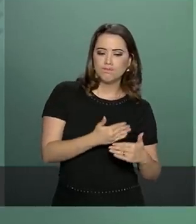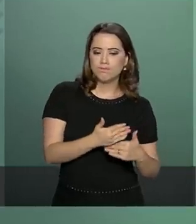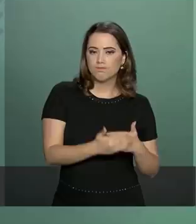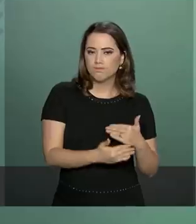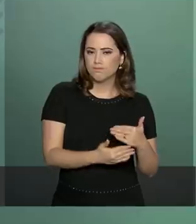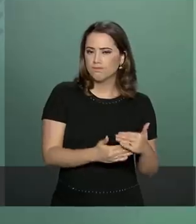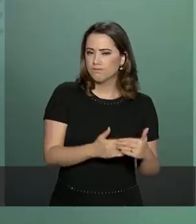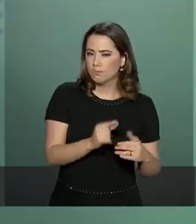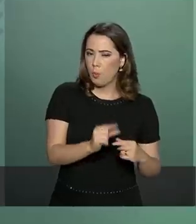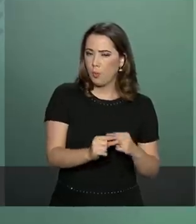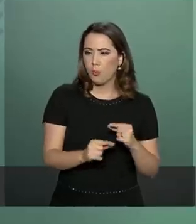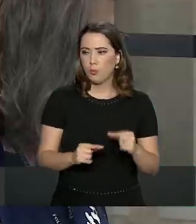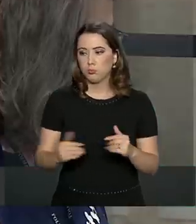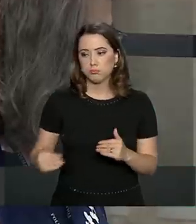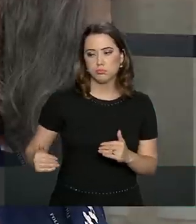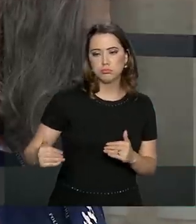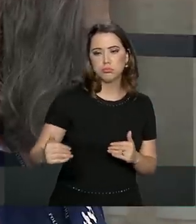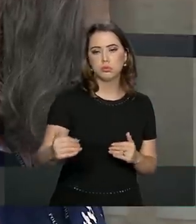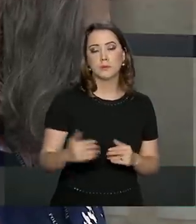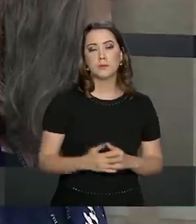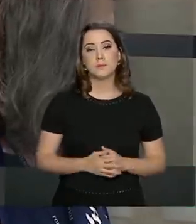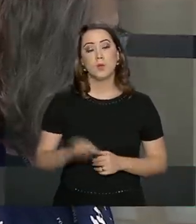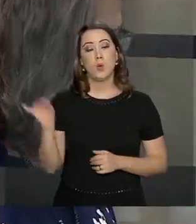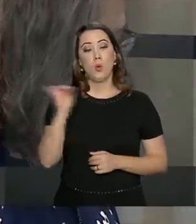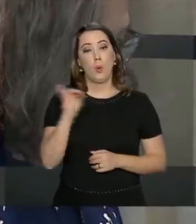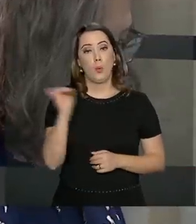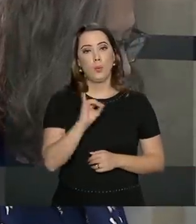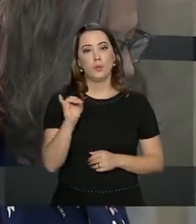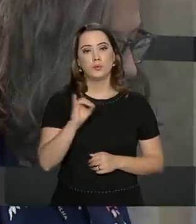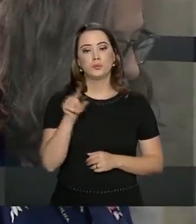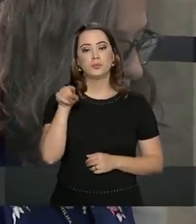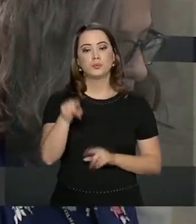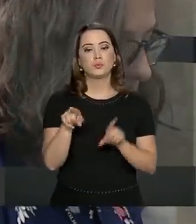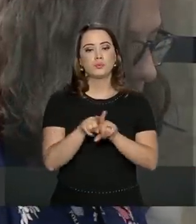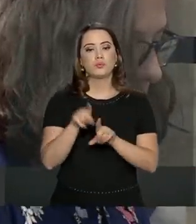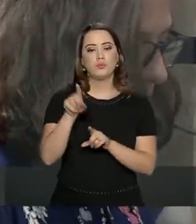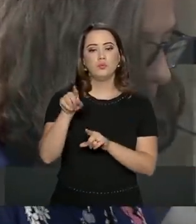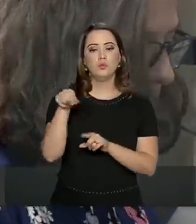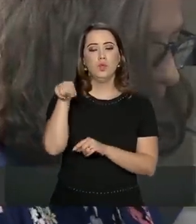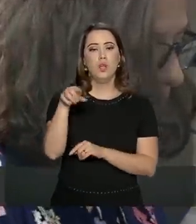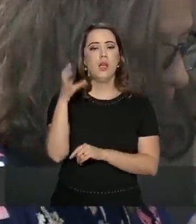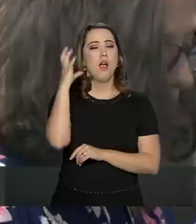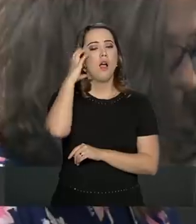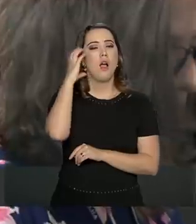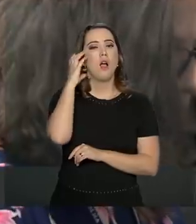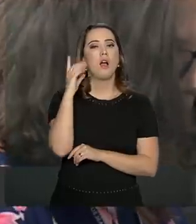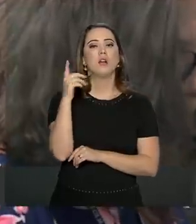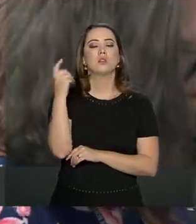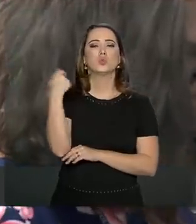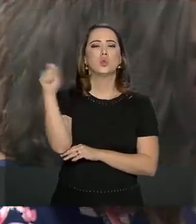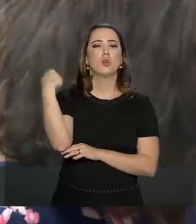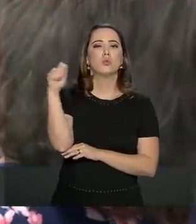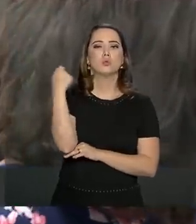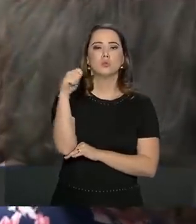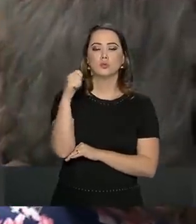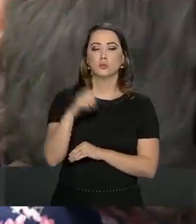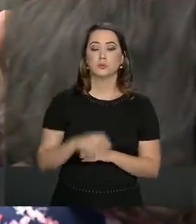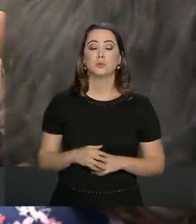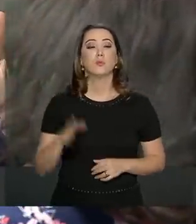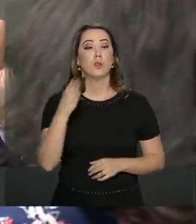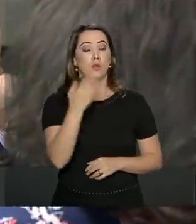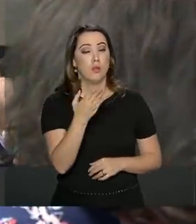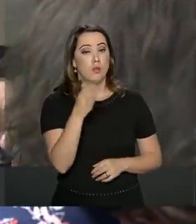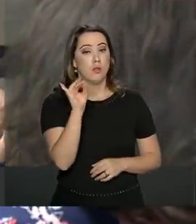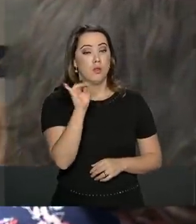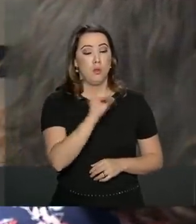Boa noite, Matheus, Rádio Gaúcha, Jornal Zero Hora. Como é, Matheus? Porta-voz, o presidente Bolsonaro pretende ir ao